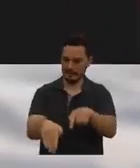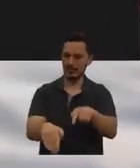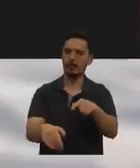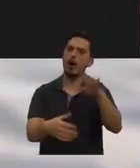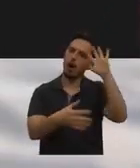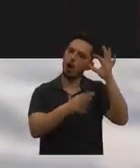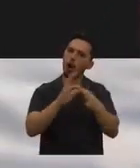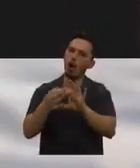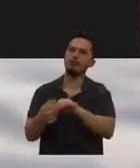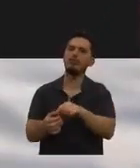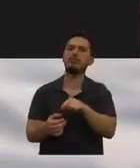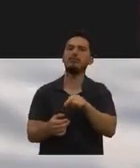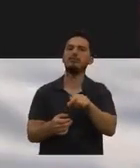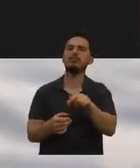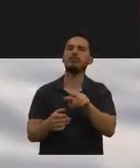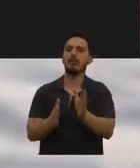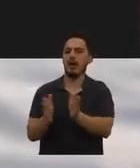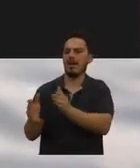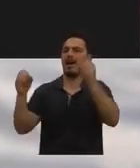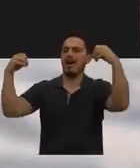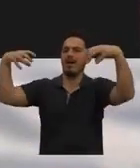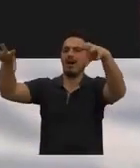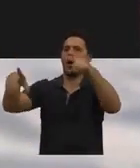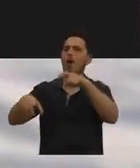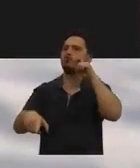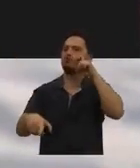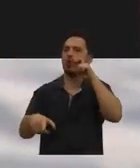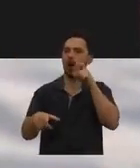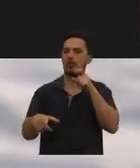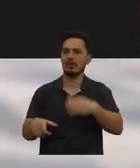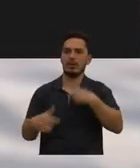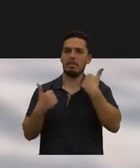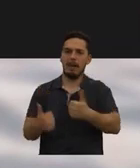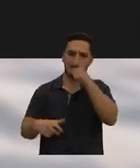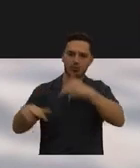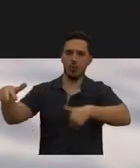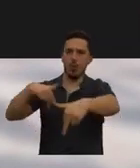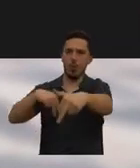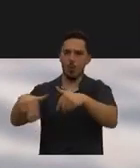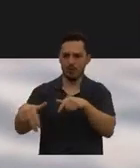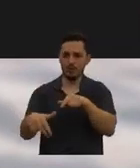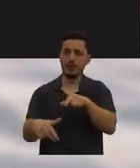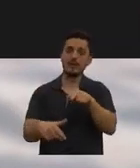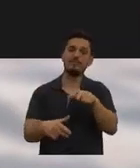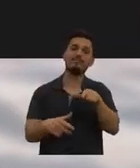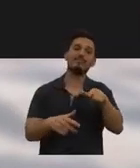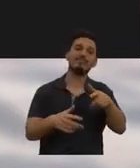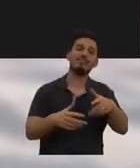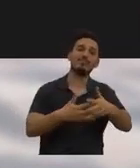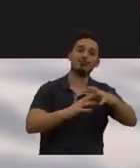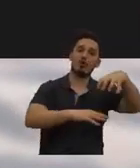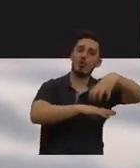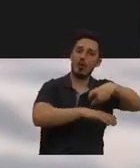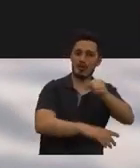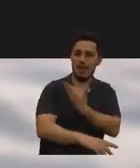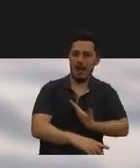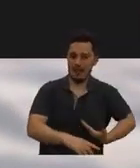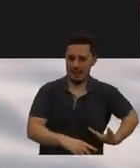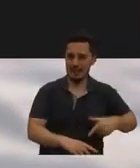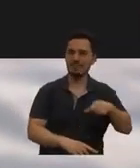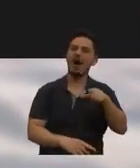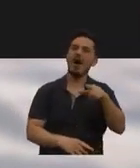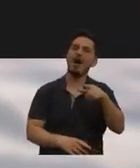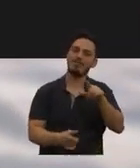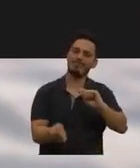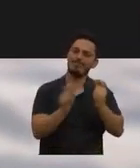seguindo a lógica viária, em vez da iluminação para segurança e conforto do passeio de espiões. E esta infraestrutura também é antiga e